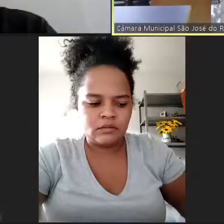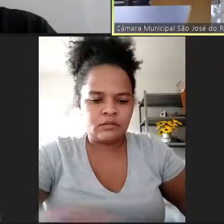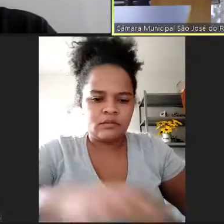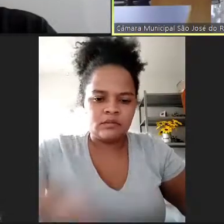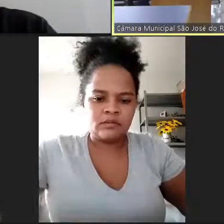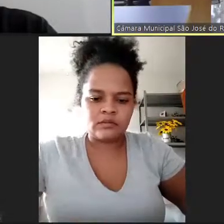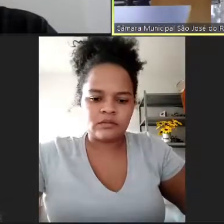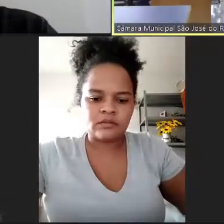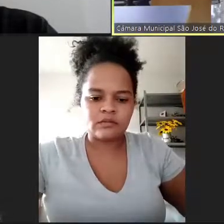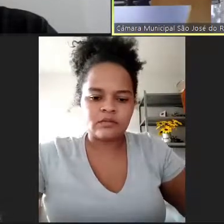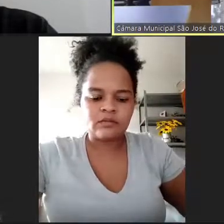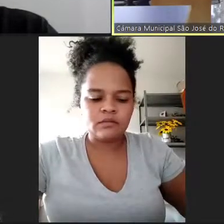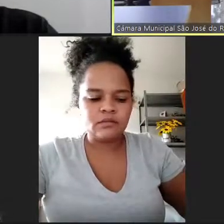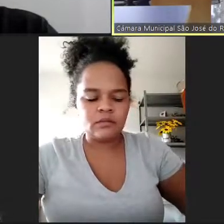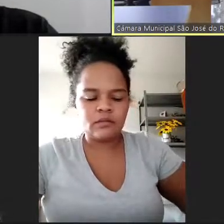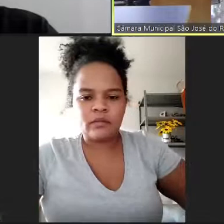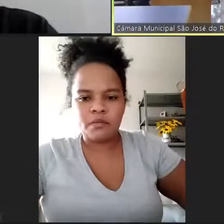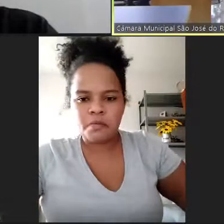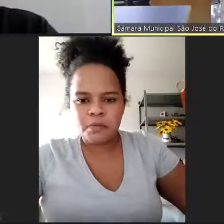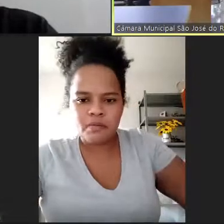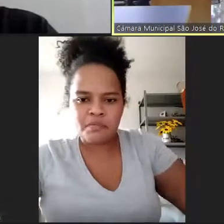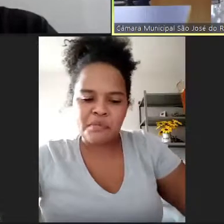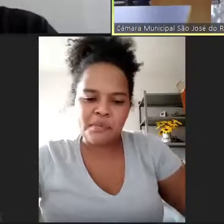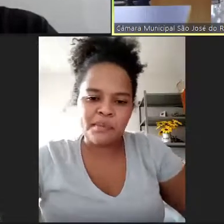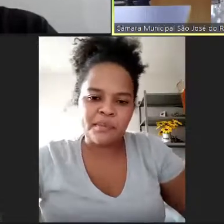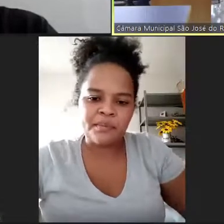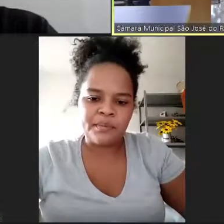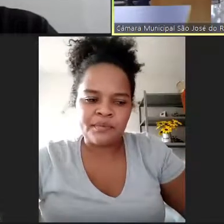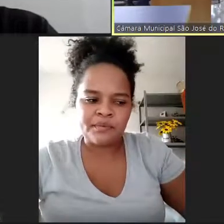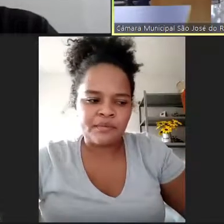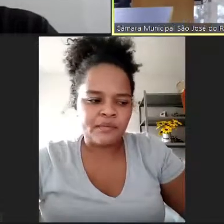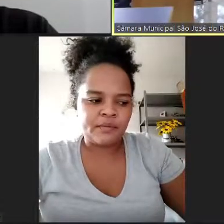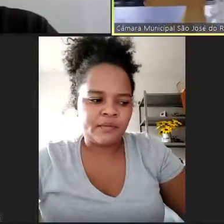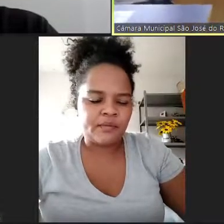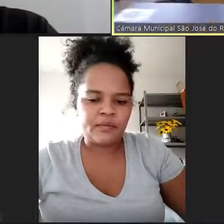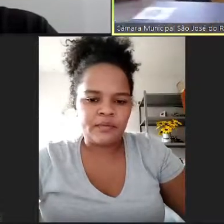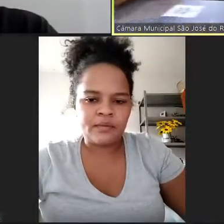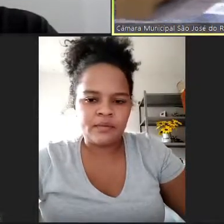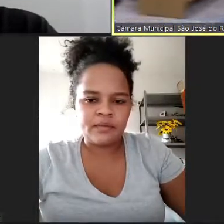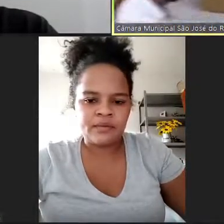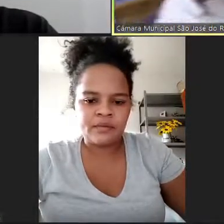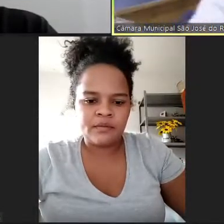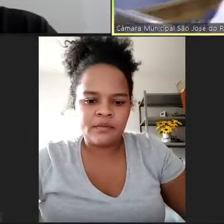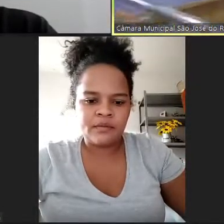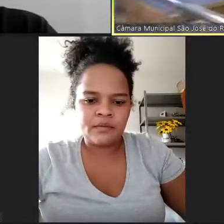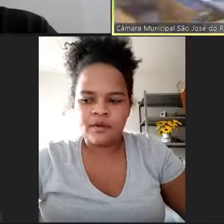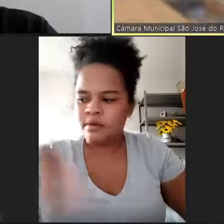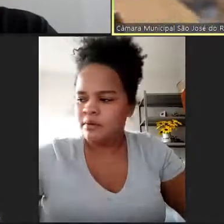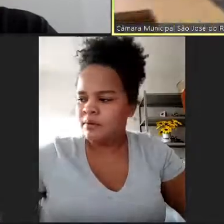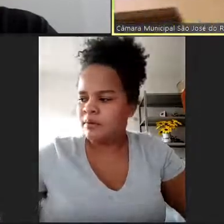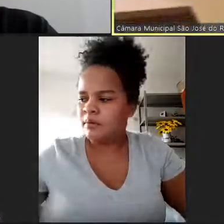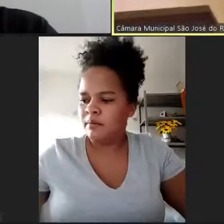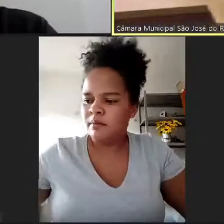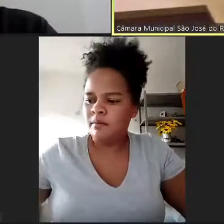também, não se o Pedro vai comentar alguma coisa com relação ao É, fazer uma parte, qual que é a visão, o Conselho de